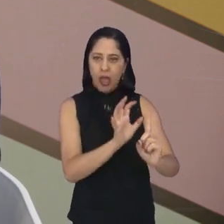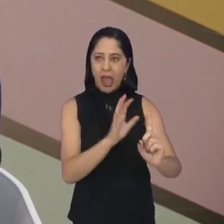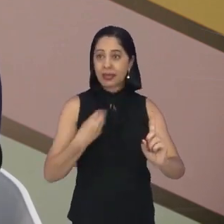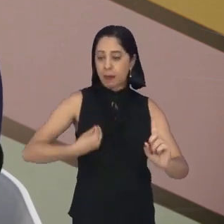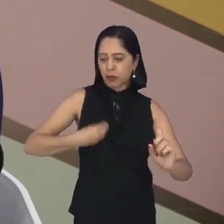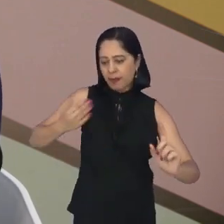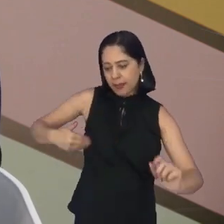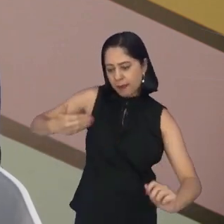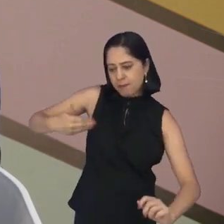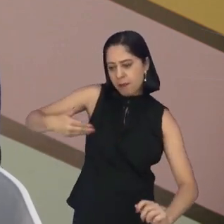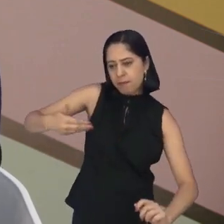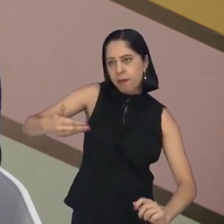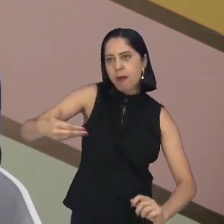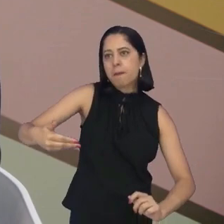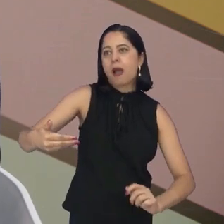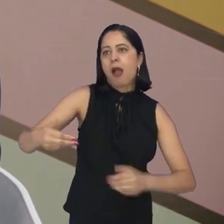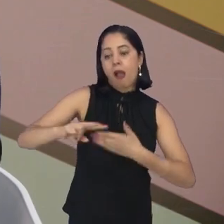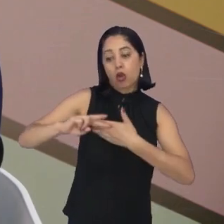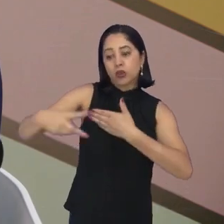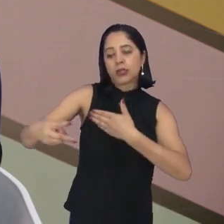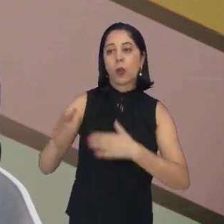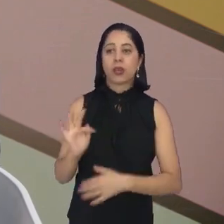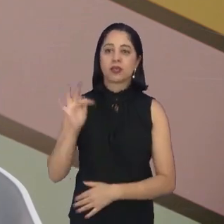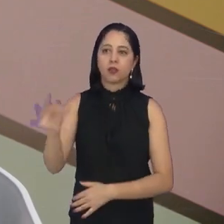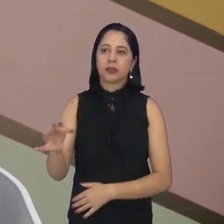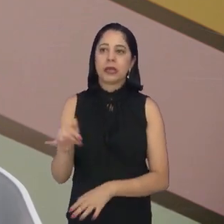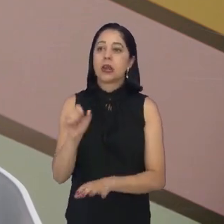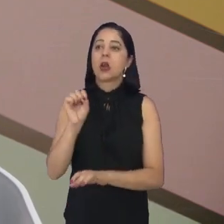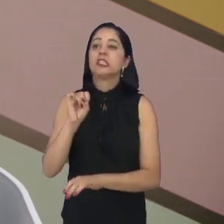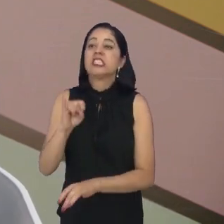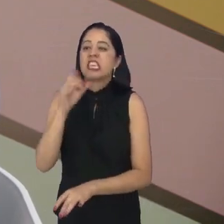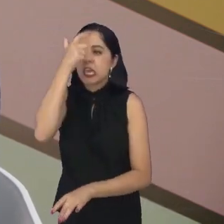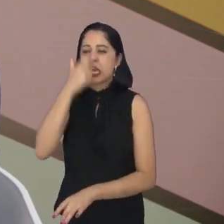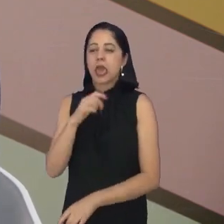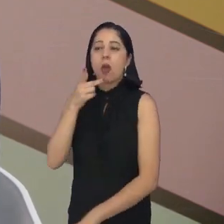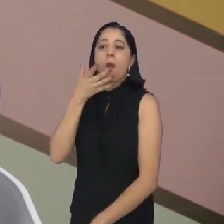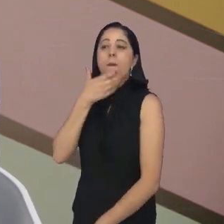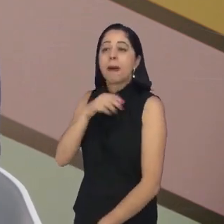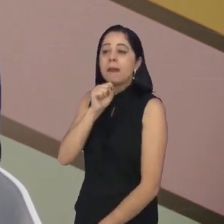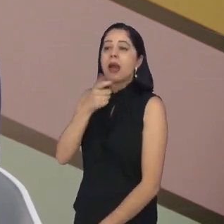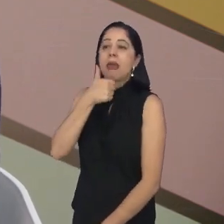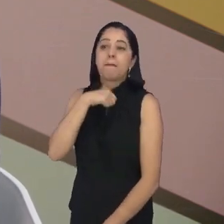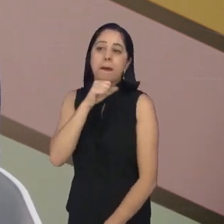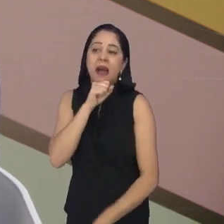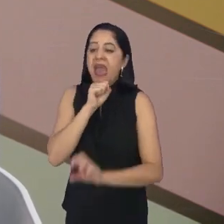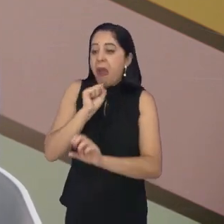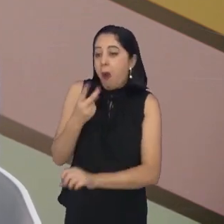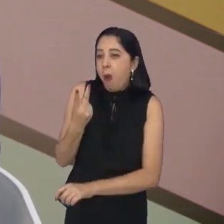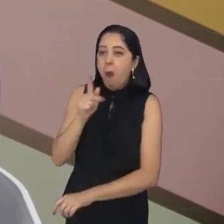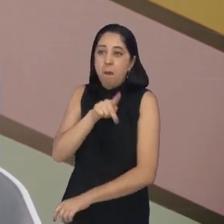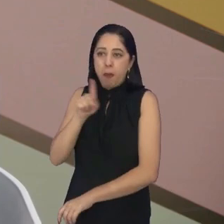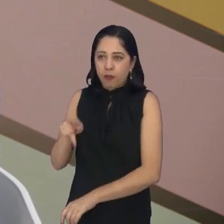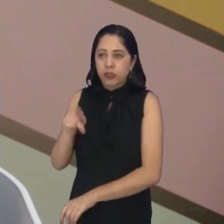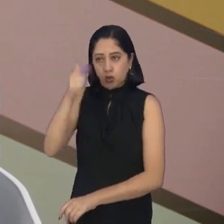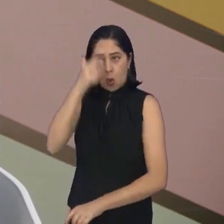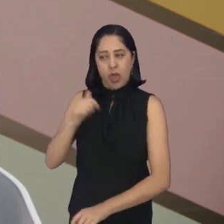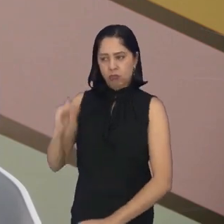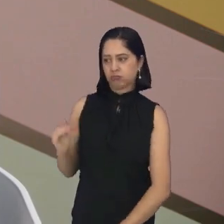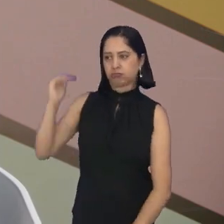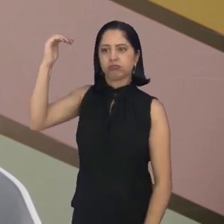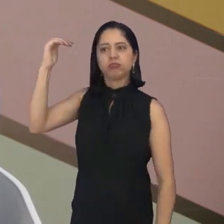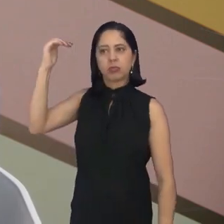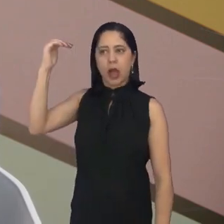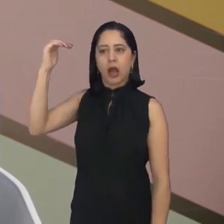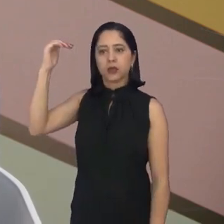inteira. Então, assim, se eu sou um pai ou uma mãe ou um professor, a pessoa de mais